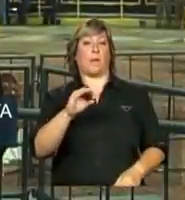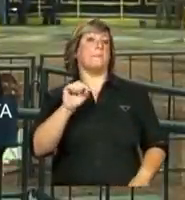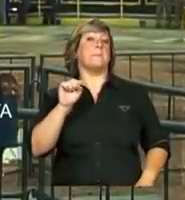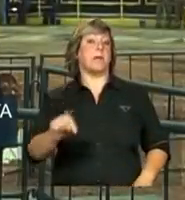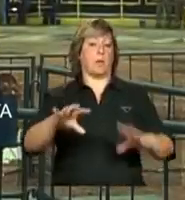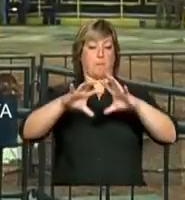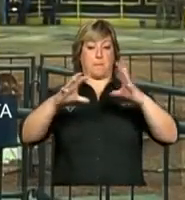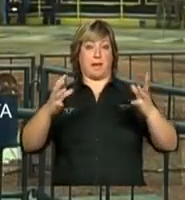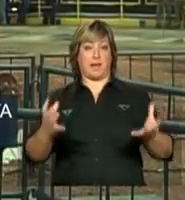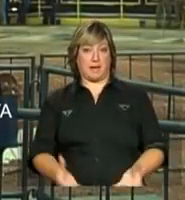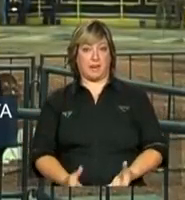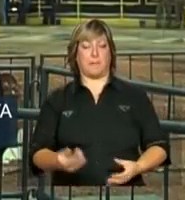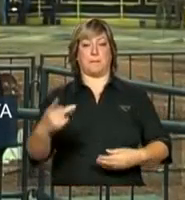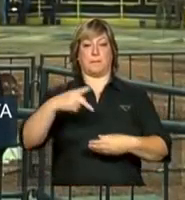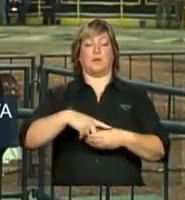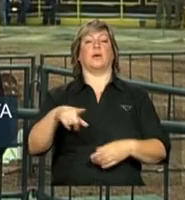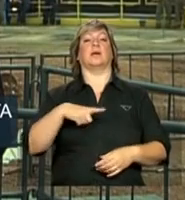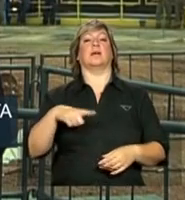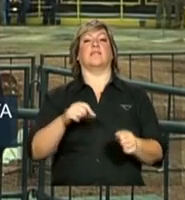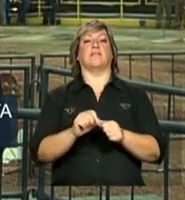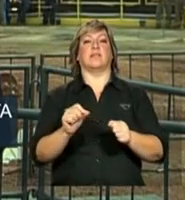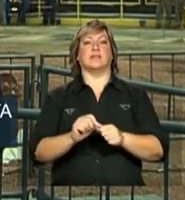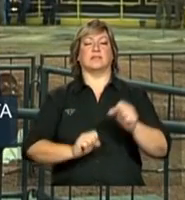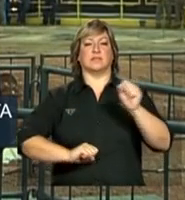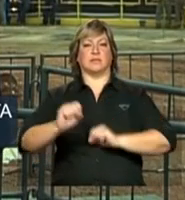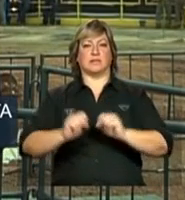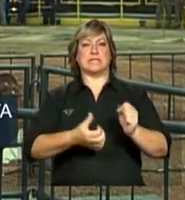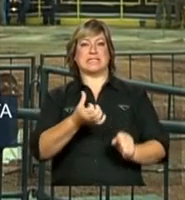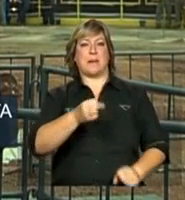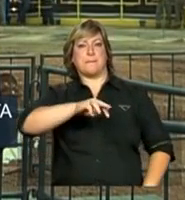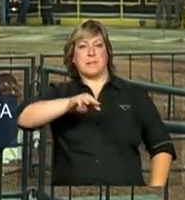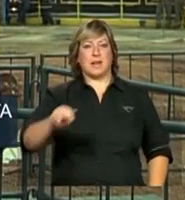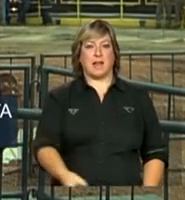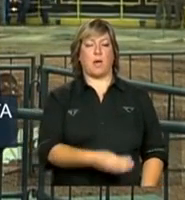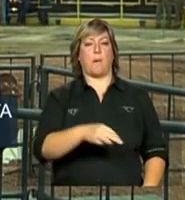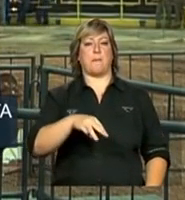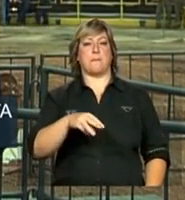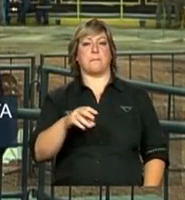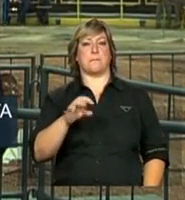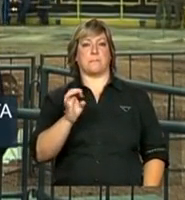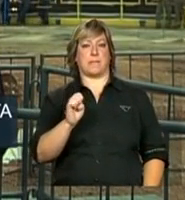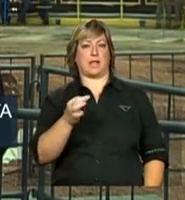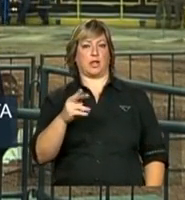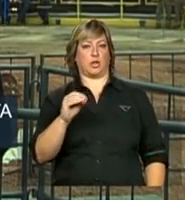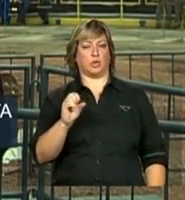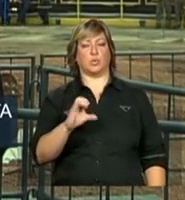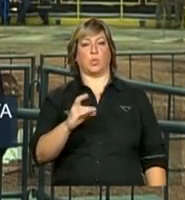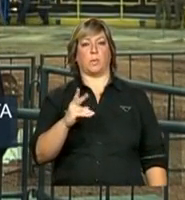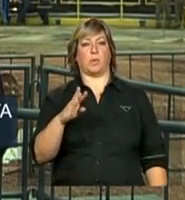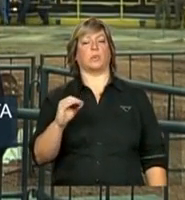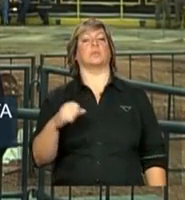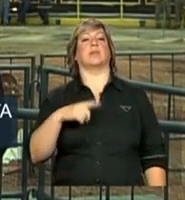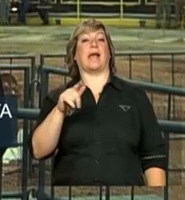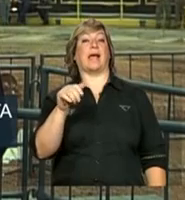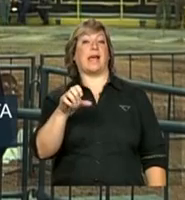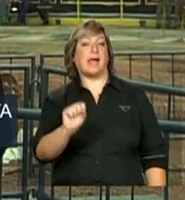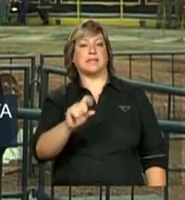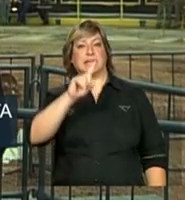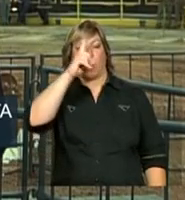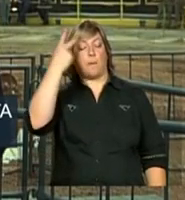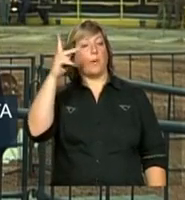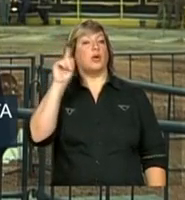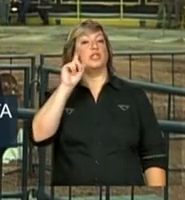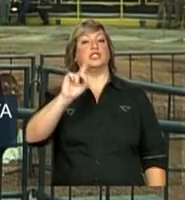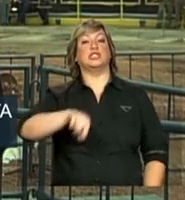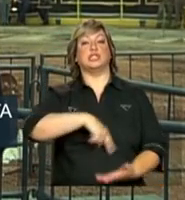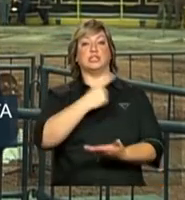barris e processar 6 milhões de metros cúbicos de gás natural por dia. Está recebendo um investimento superior